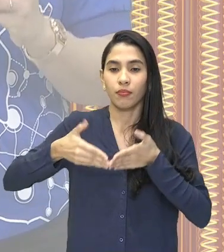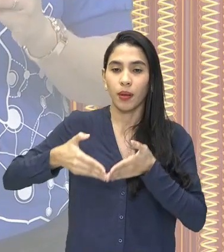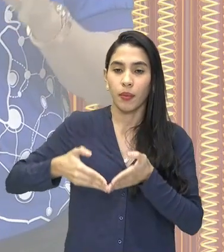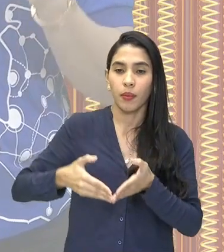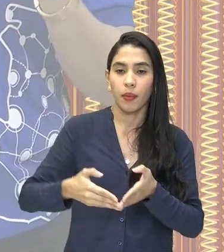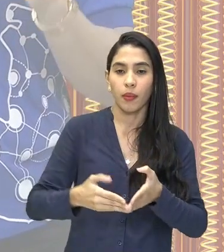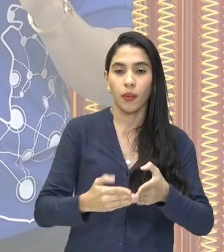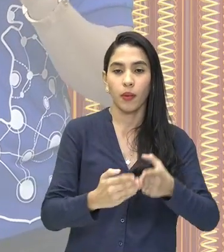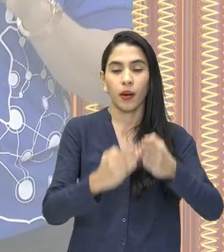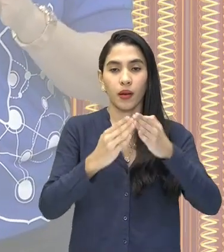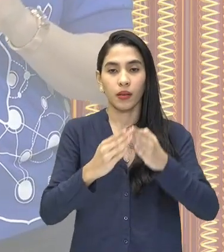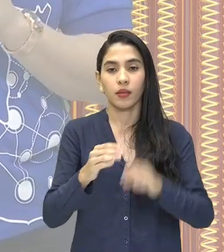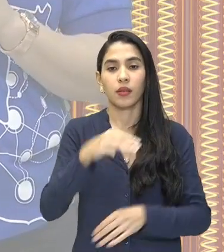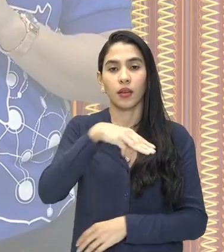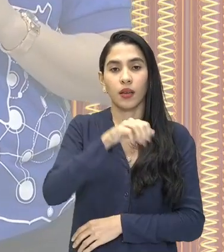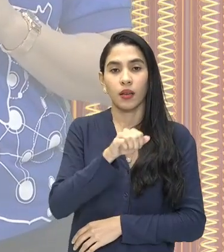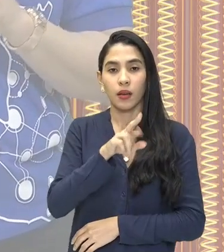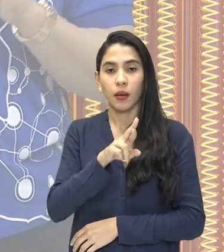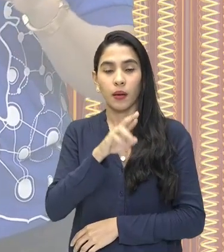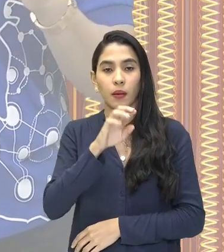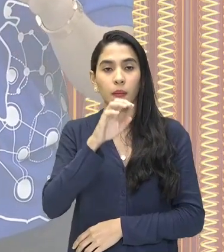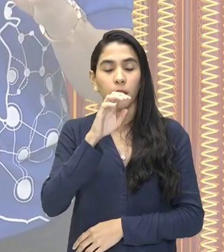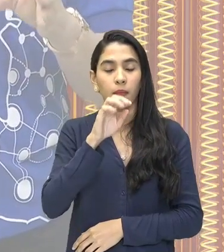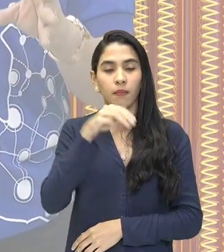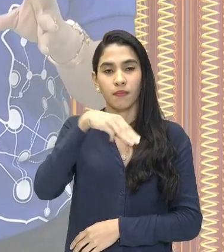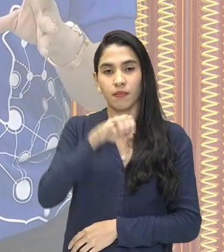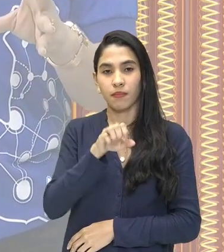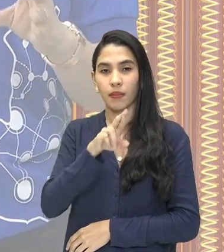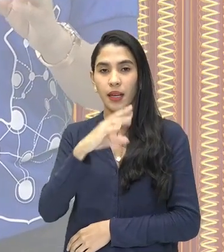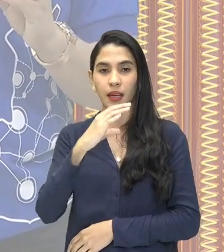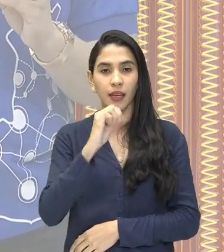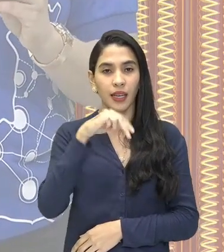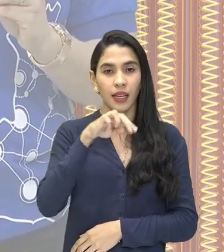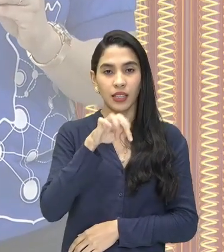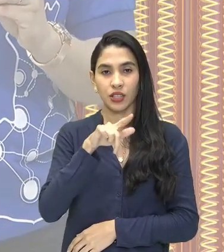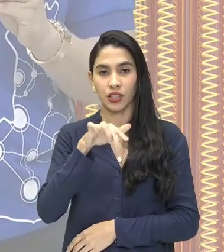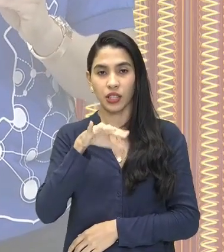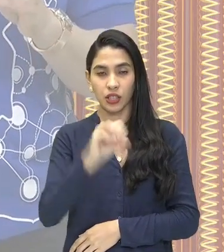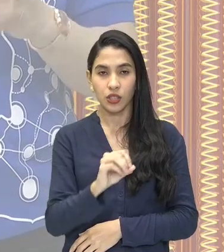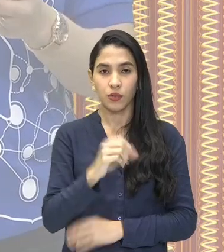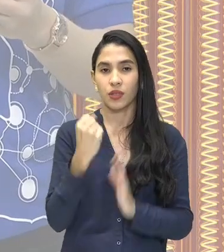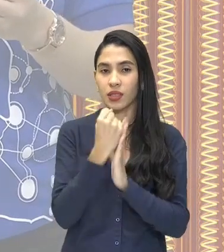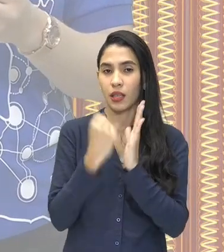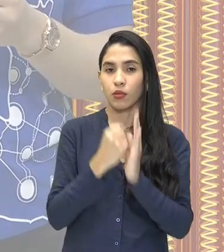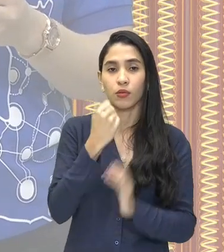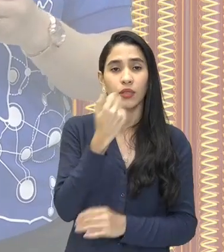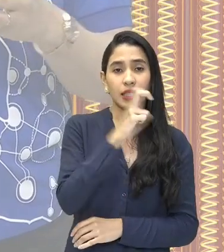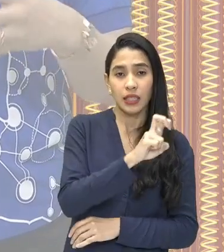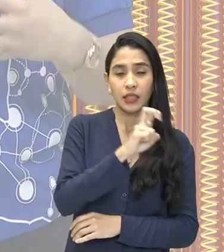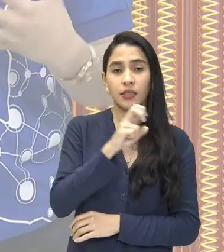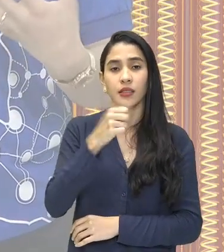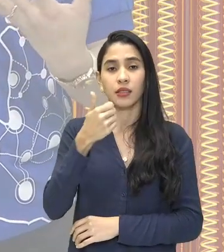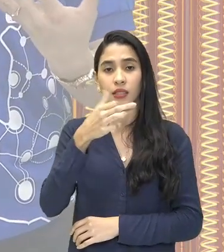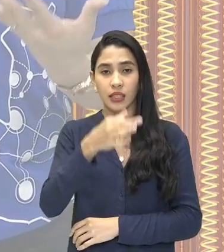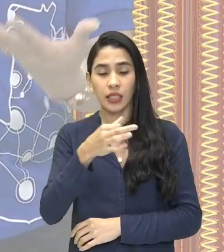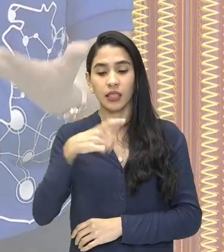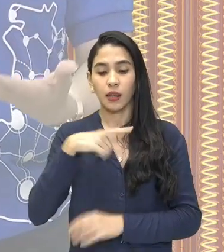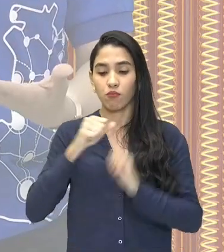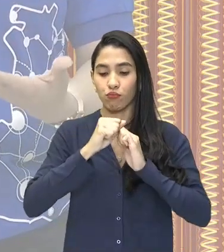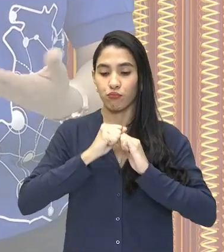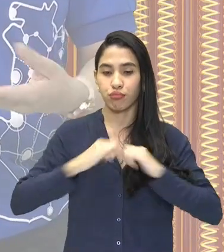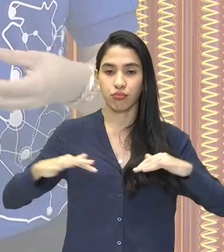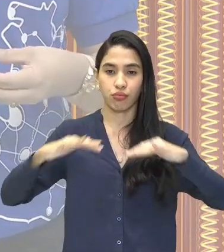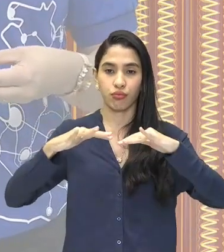conhecemos como mercantilismo. Ali no século XV, século XVI, em que houve a expansão